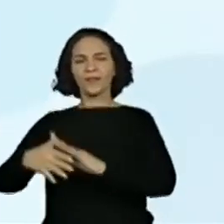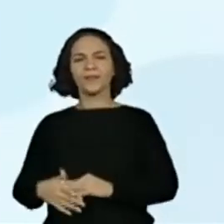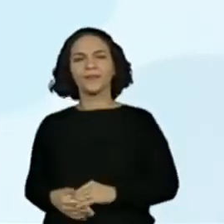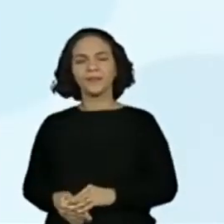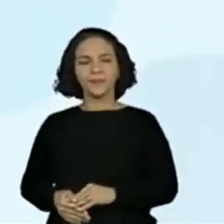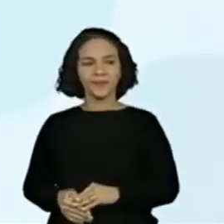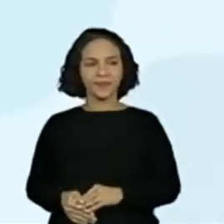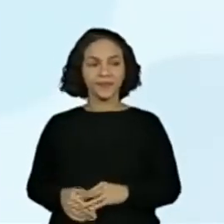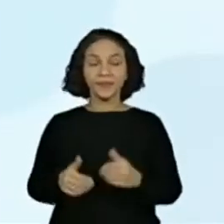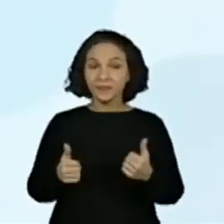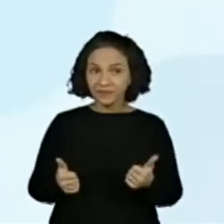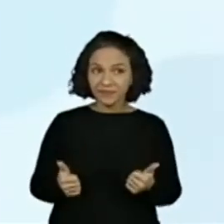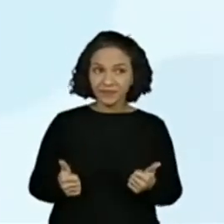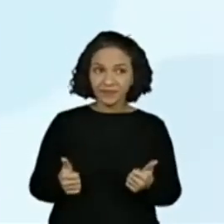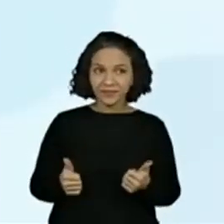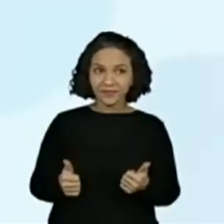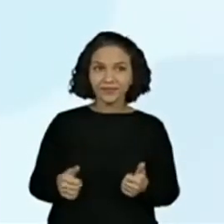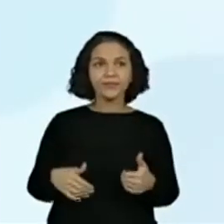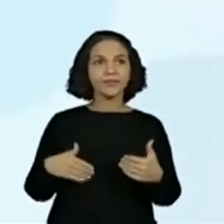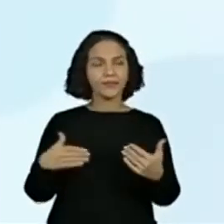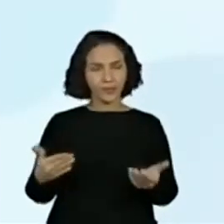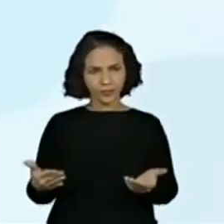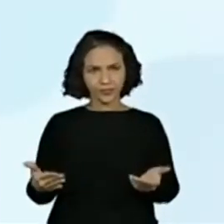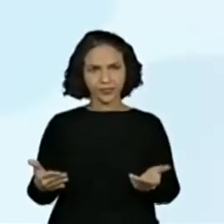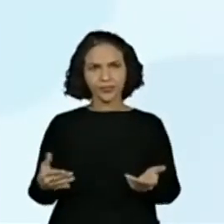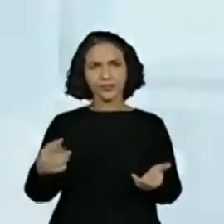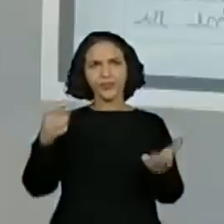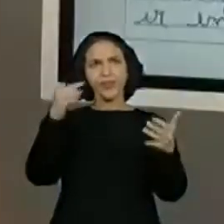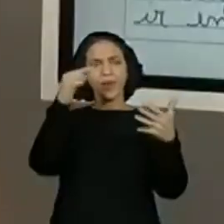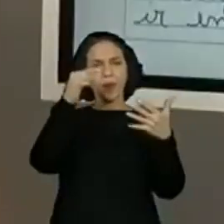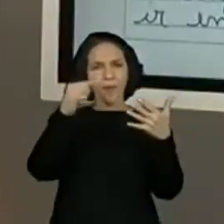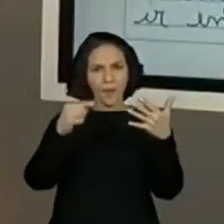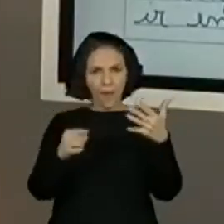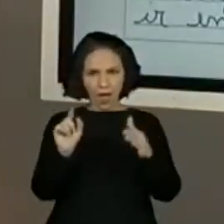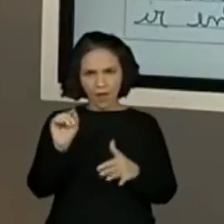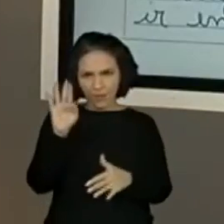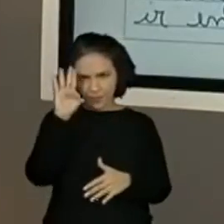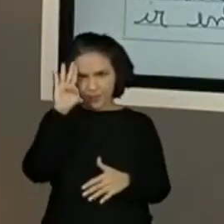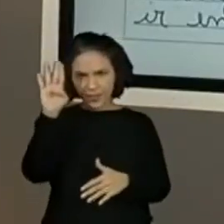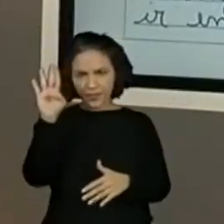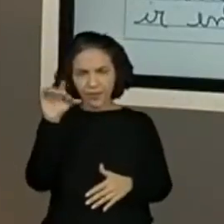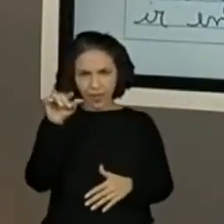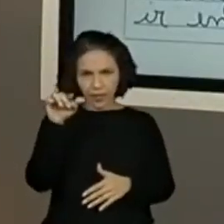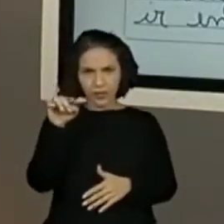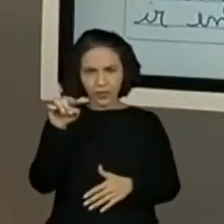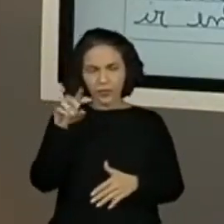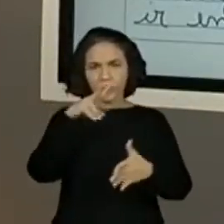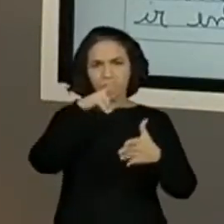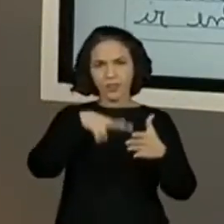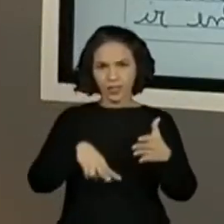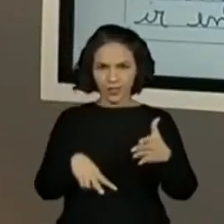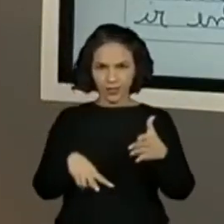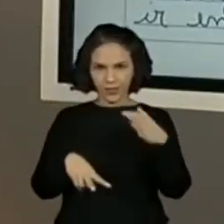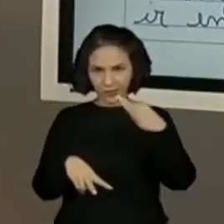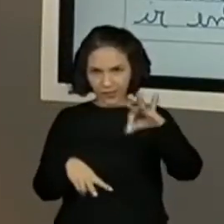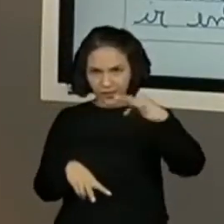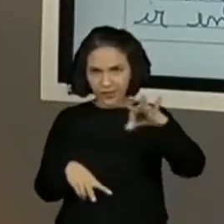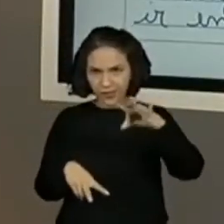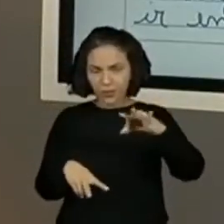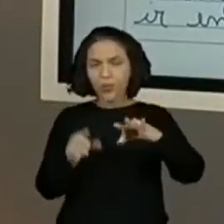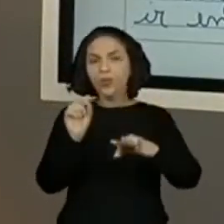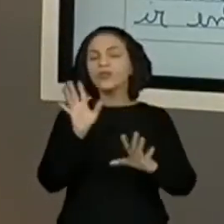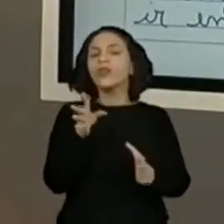Turminha, estes são os principais acontecimentos da parte que a gente leu, da parte que a gente